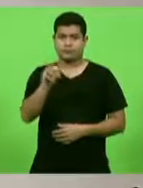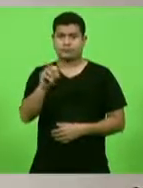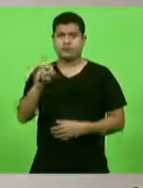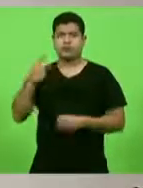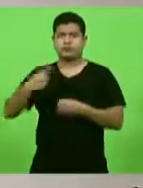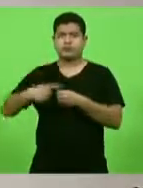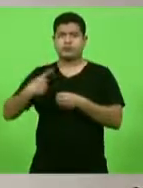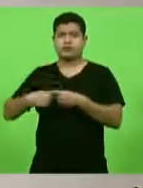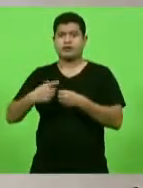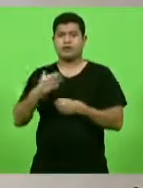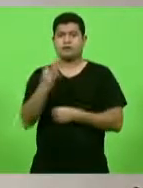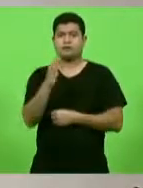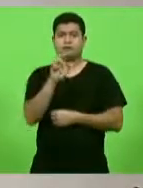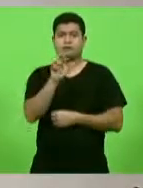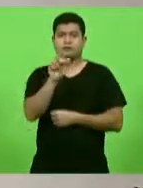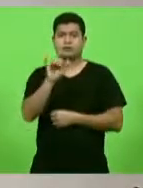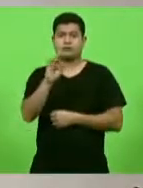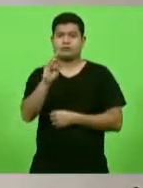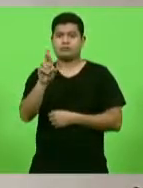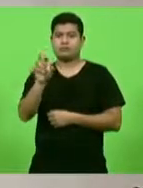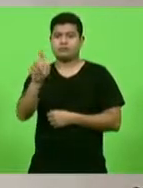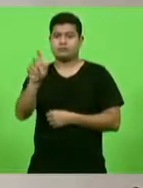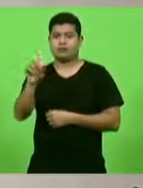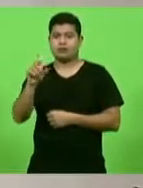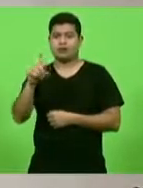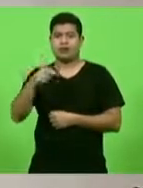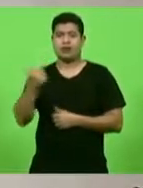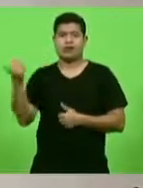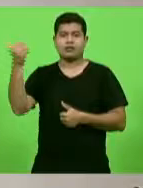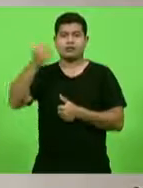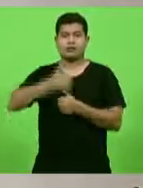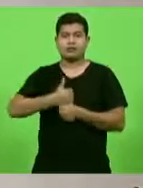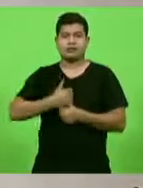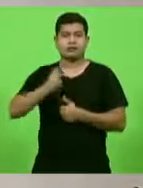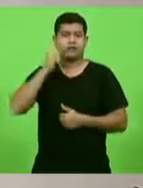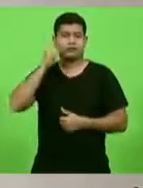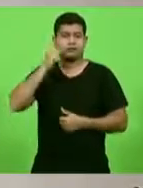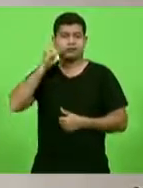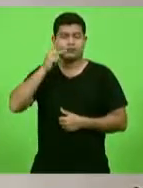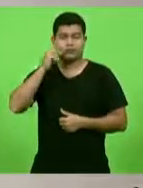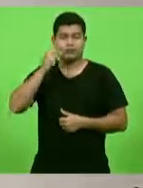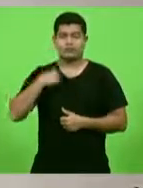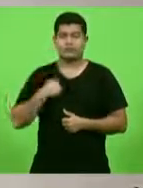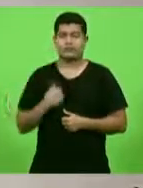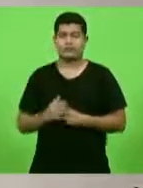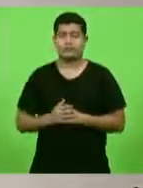Fraiburgo, que é suplente de vereador do Partido Liberal. Obrigado por estar na casa.